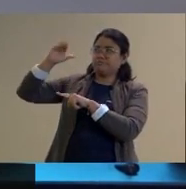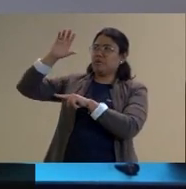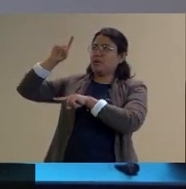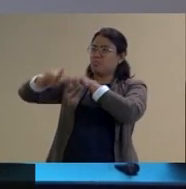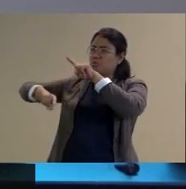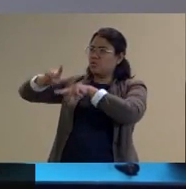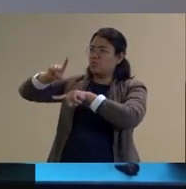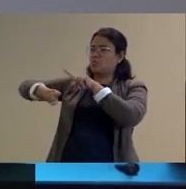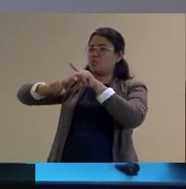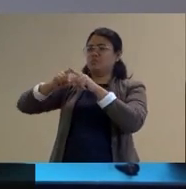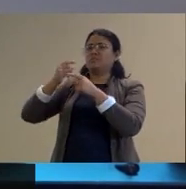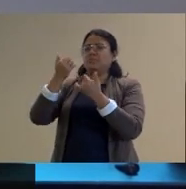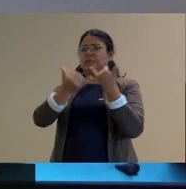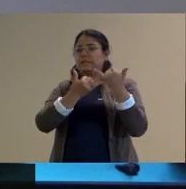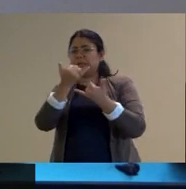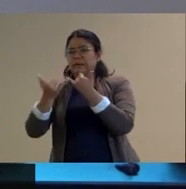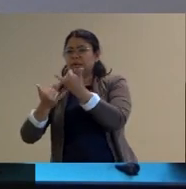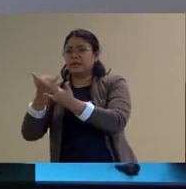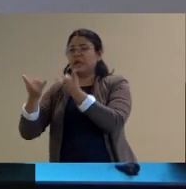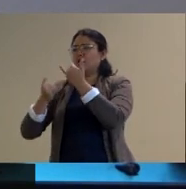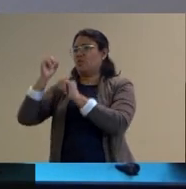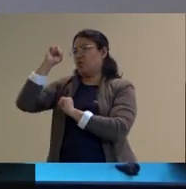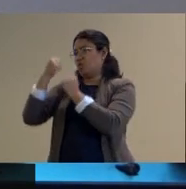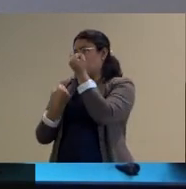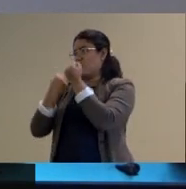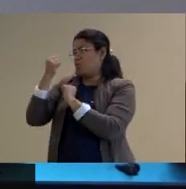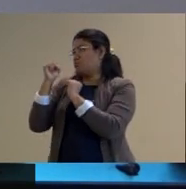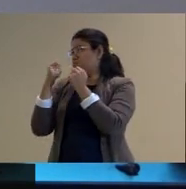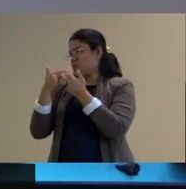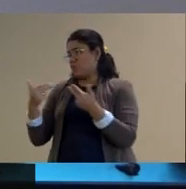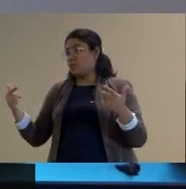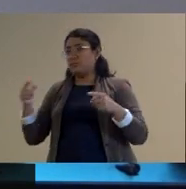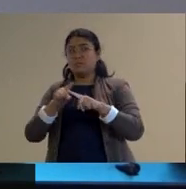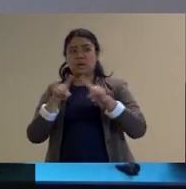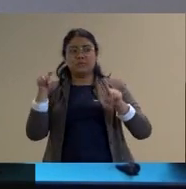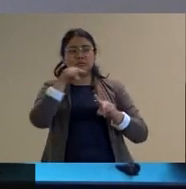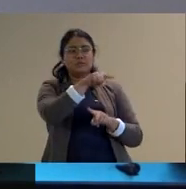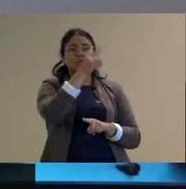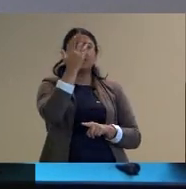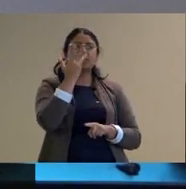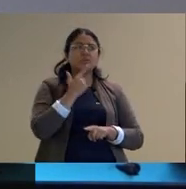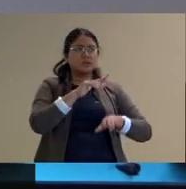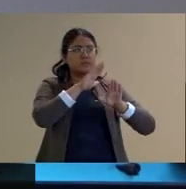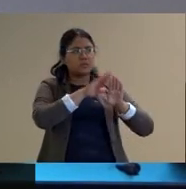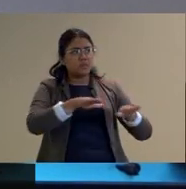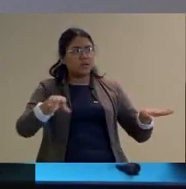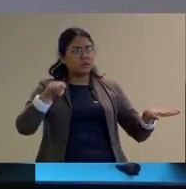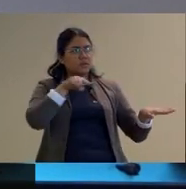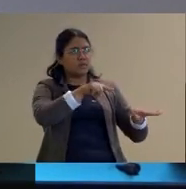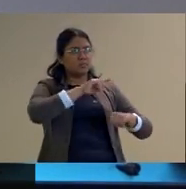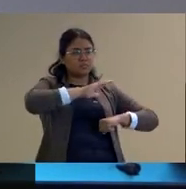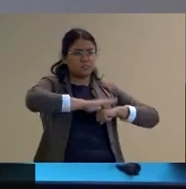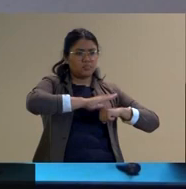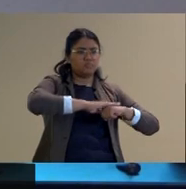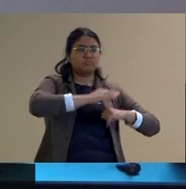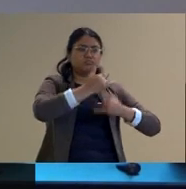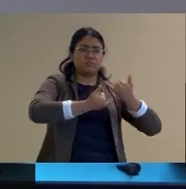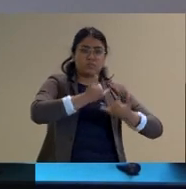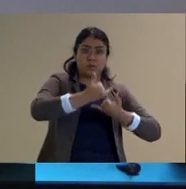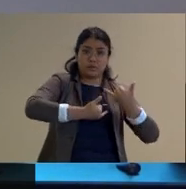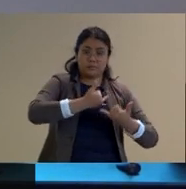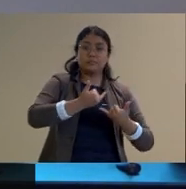sejam eles pedagogos fabricantes ou literatos mas as crianças mesmas no próprio ato de brincar